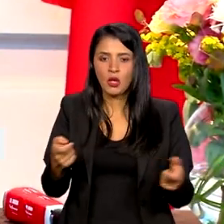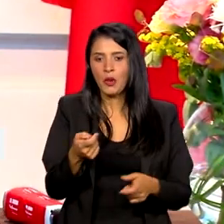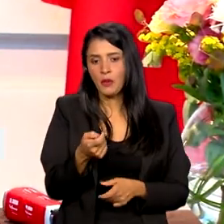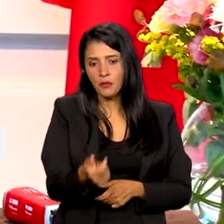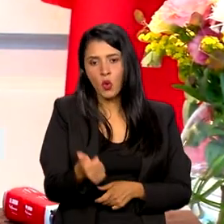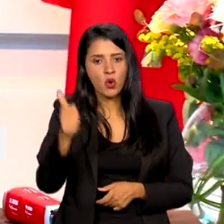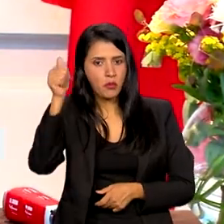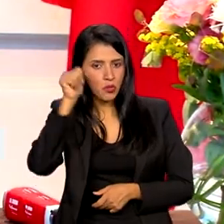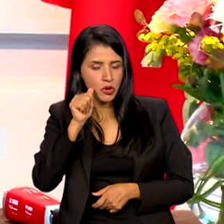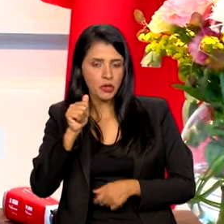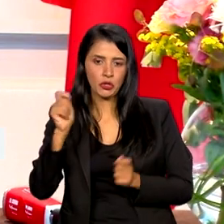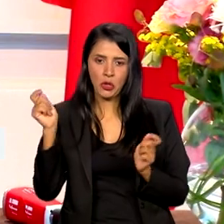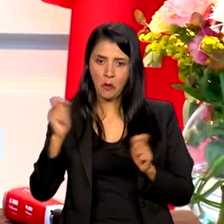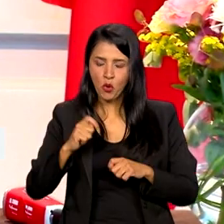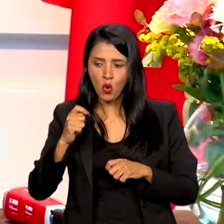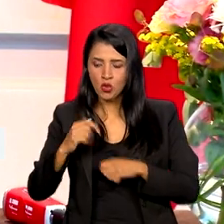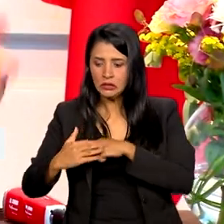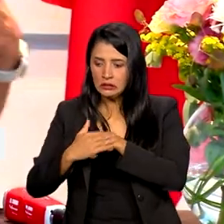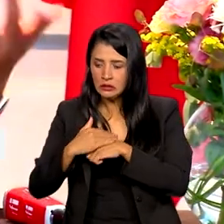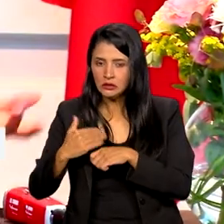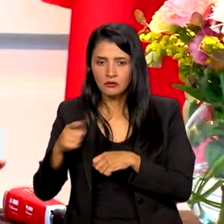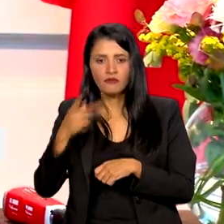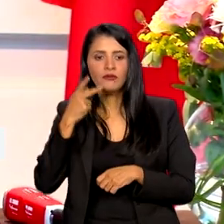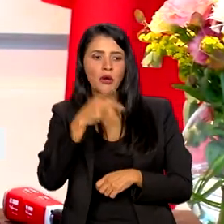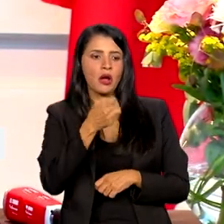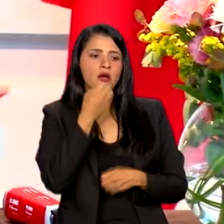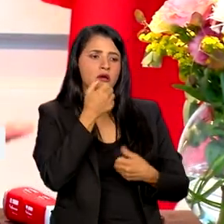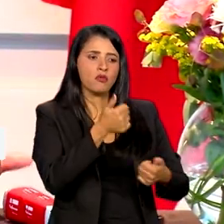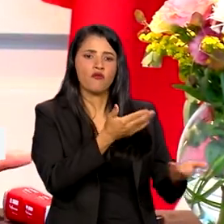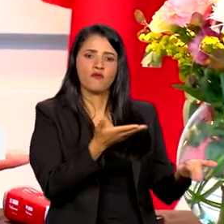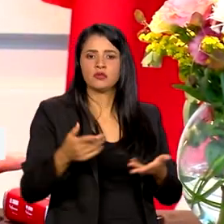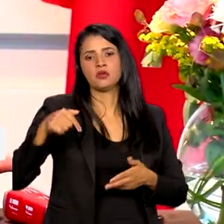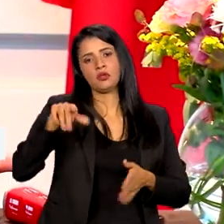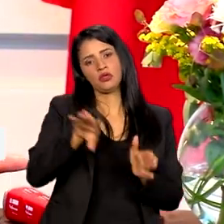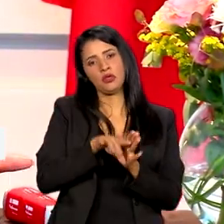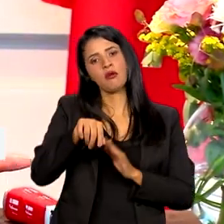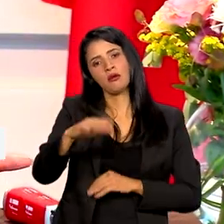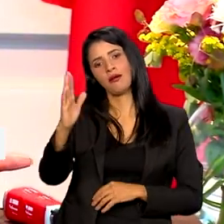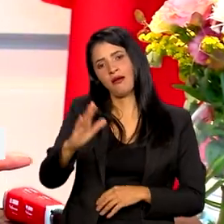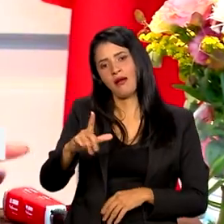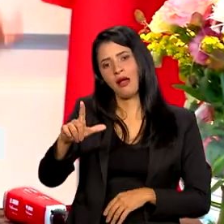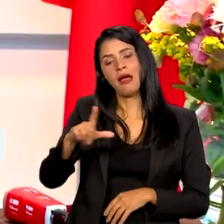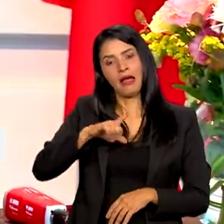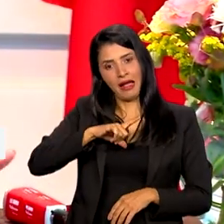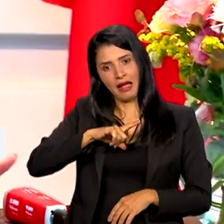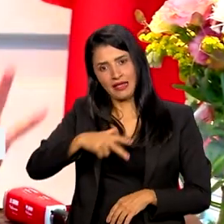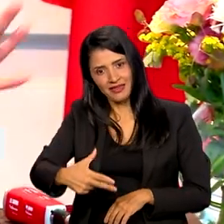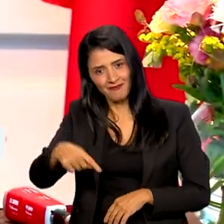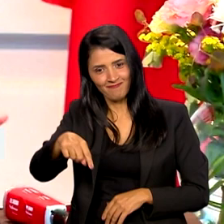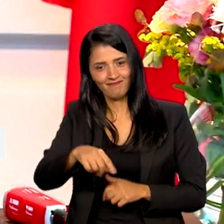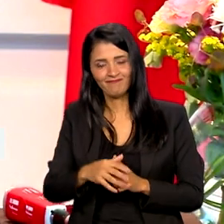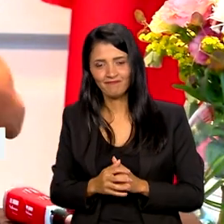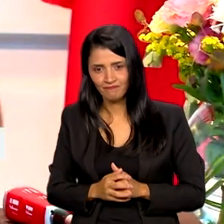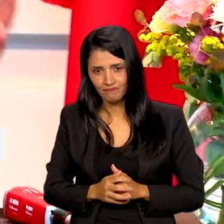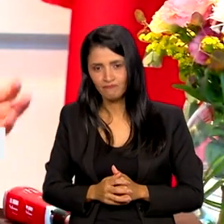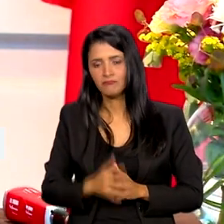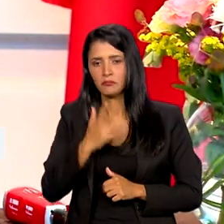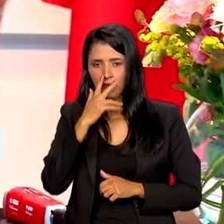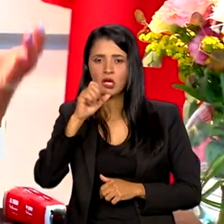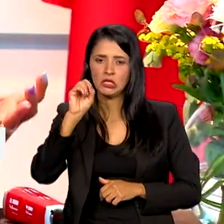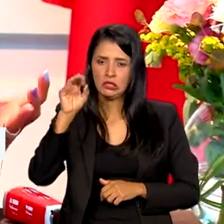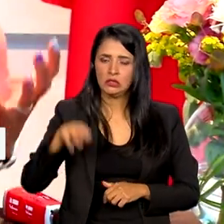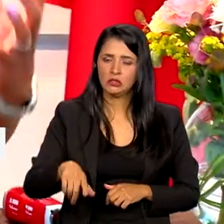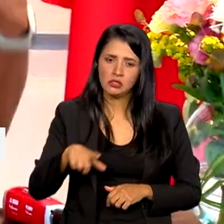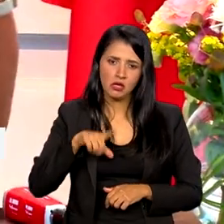falar e entender disseram, olha, que bom que vocês vieram, que bom que vocês estão aqui. Eu acho que sim, eu acho que tem uma cena